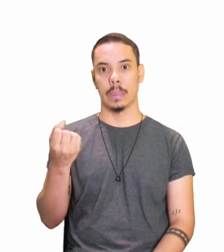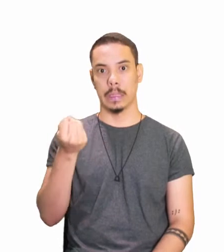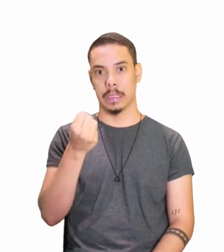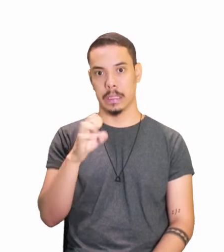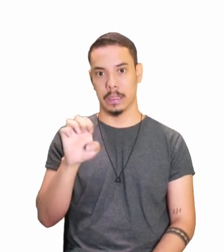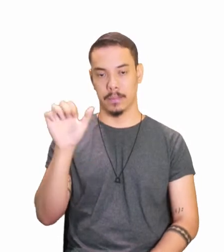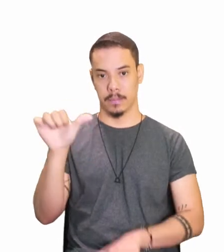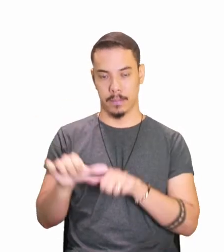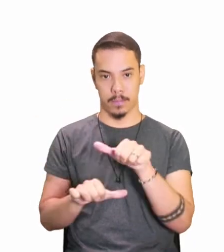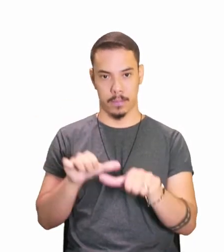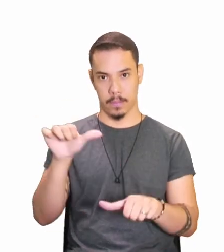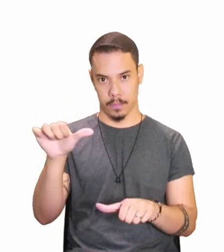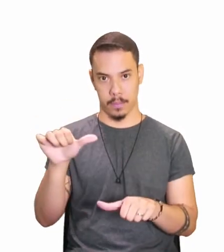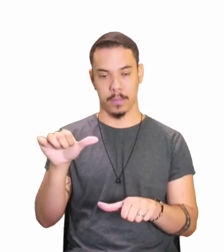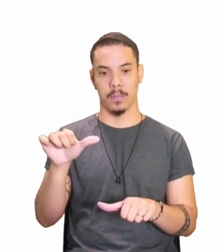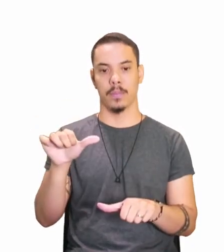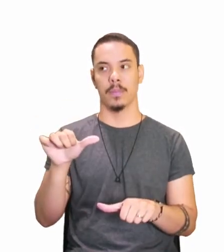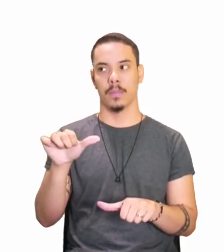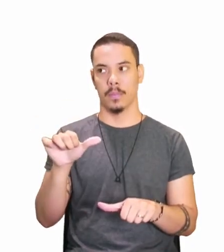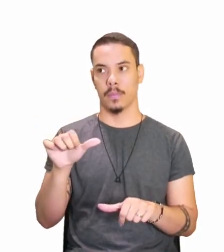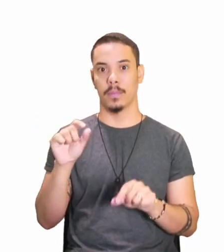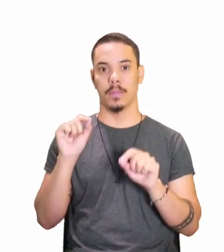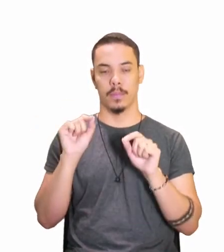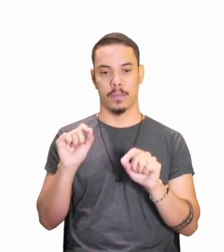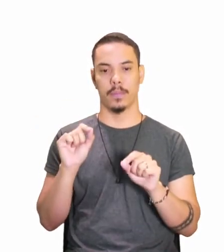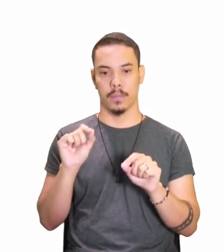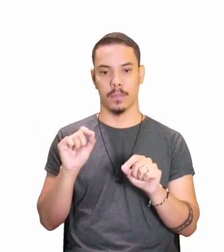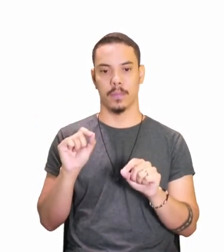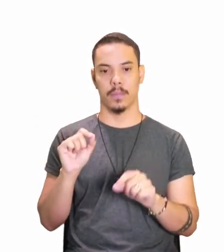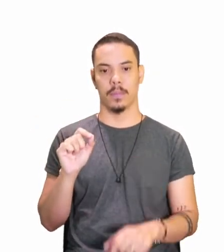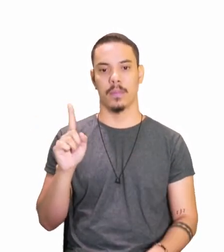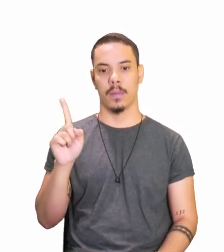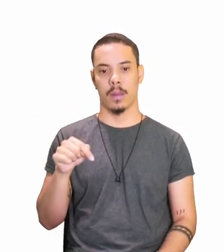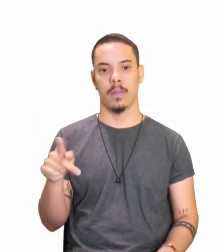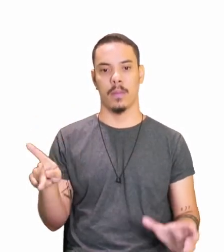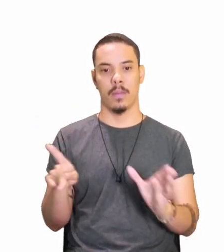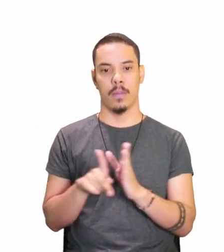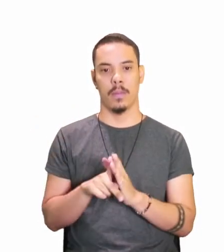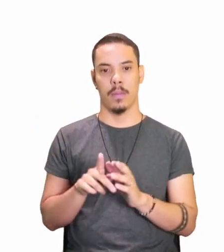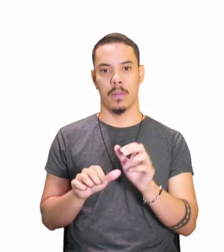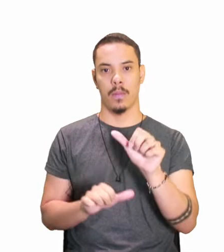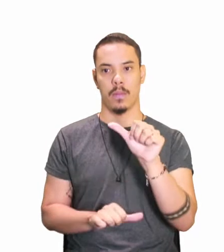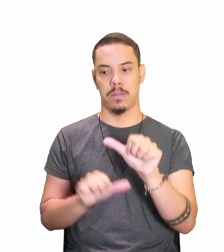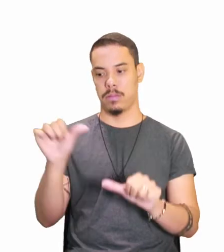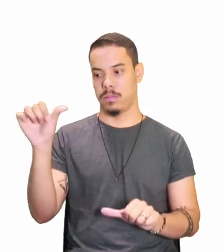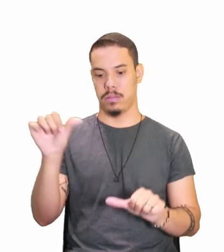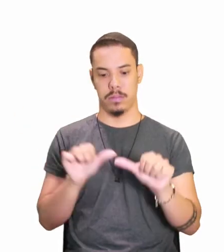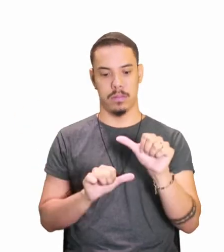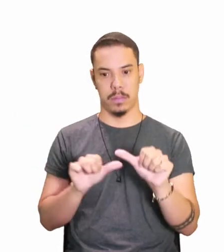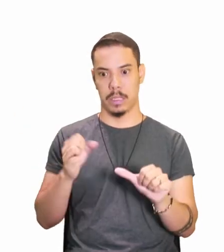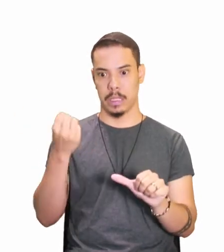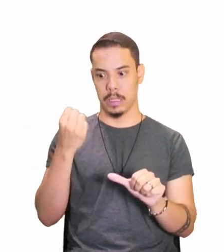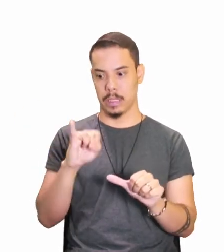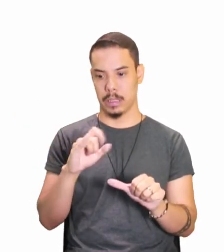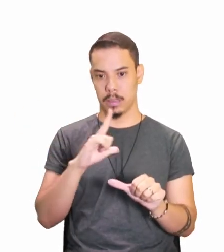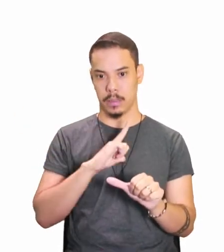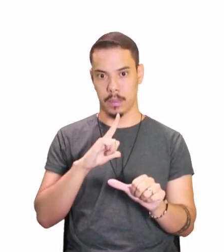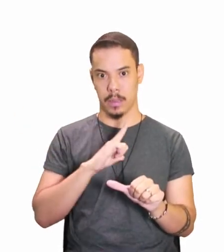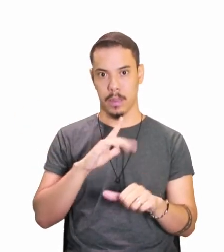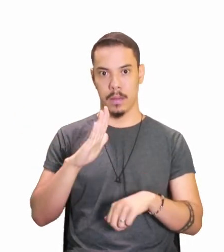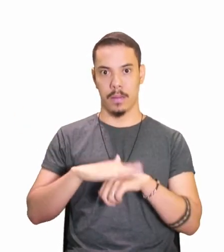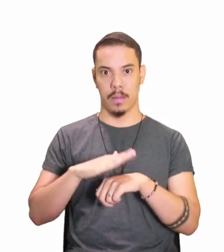alteração, ó, quer dizer, irregular. Sofrer alteração no radical,